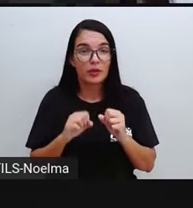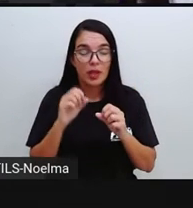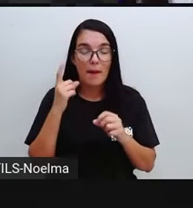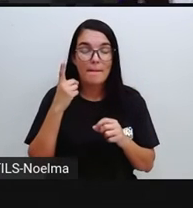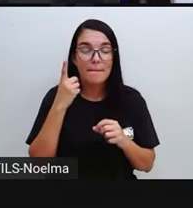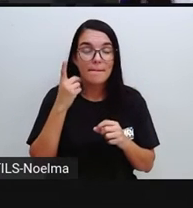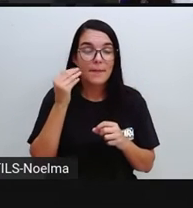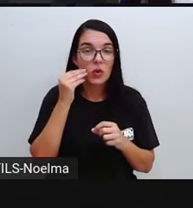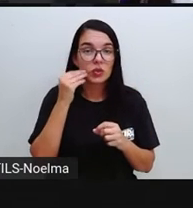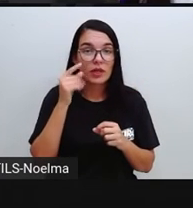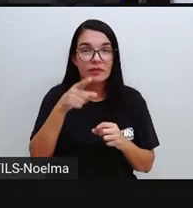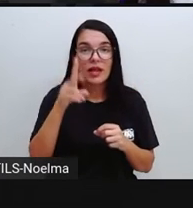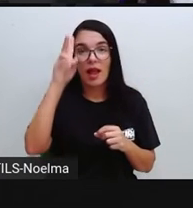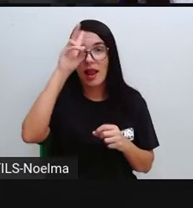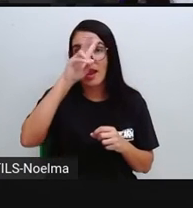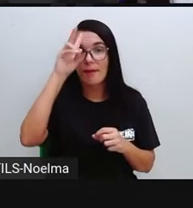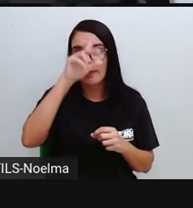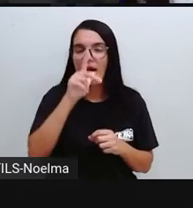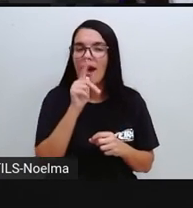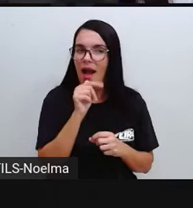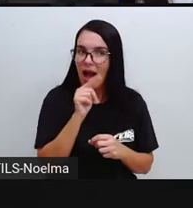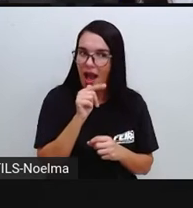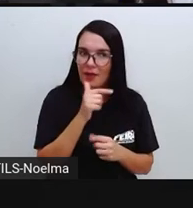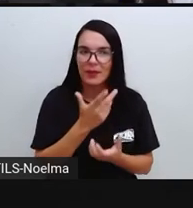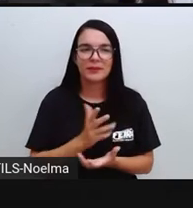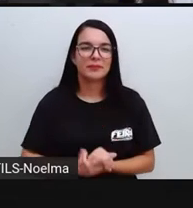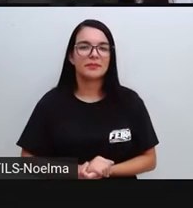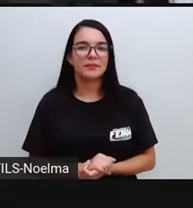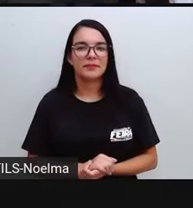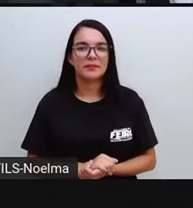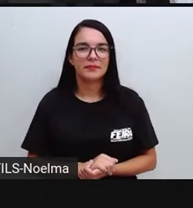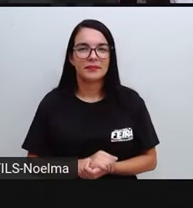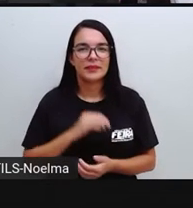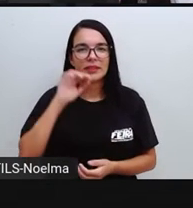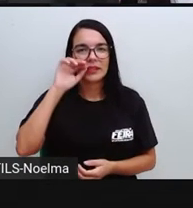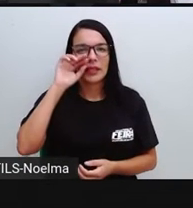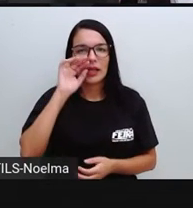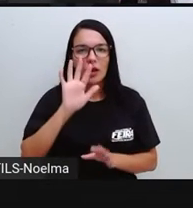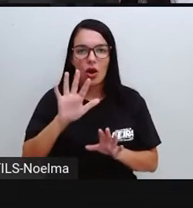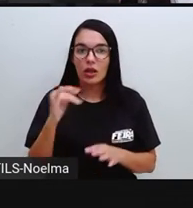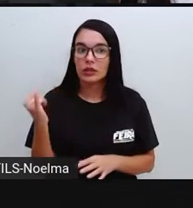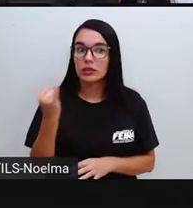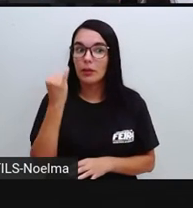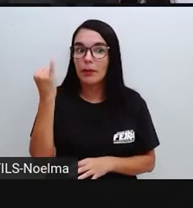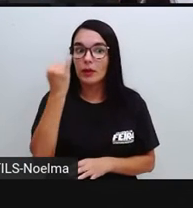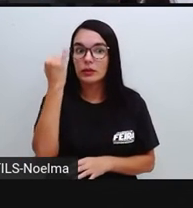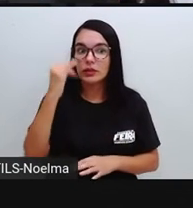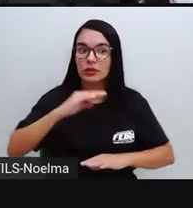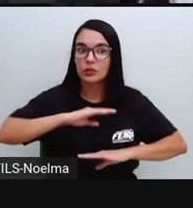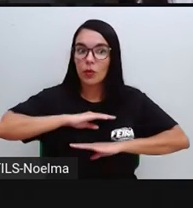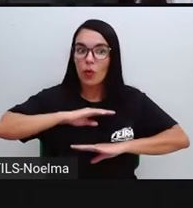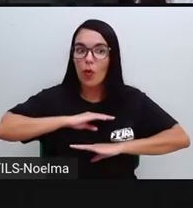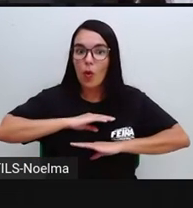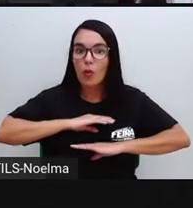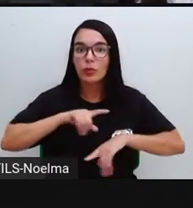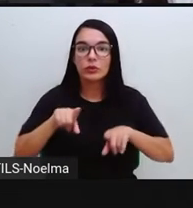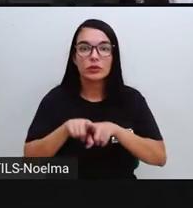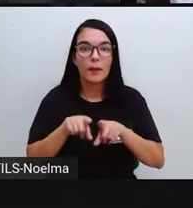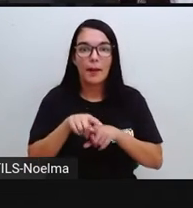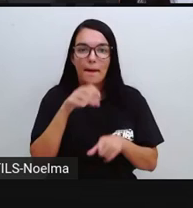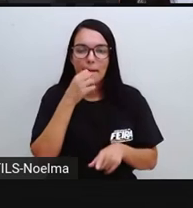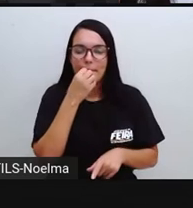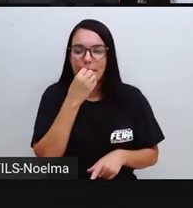Lembretes de água Para a gente Poder lembrar De tomar água Embora é essencial Ao organismo E bem estar